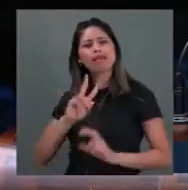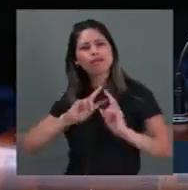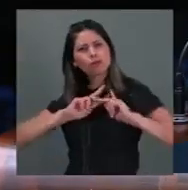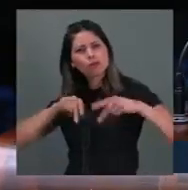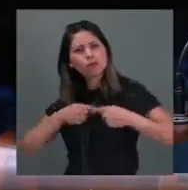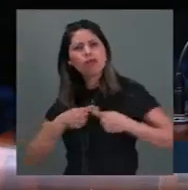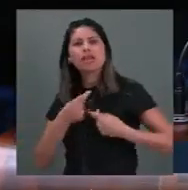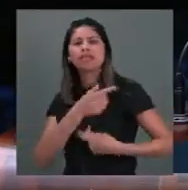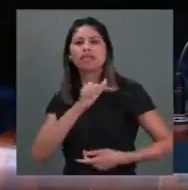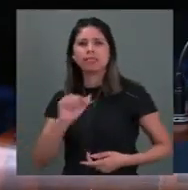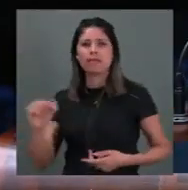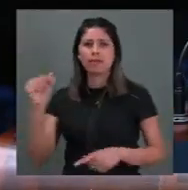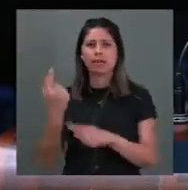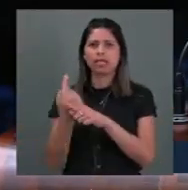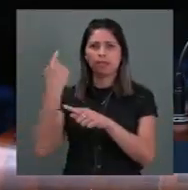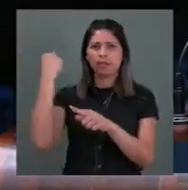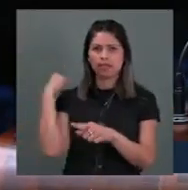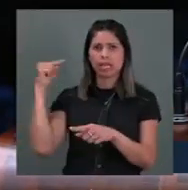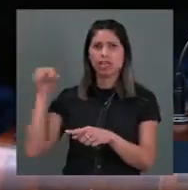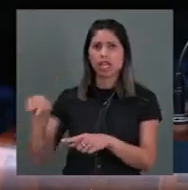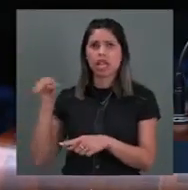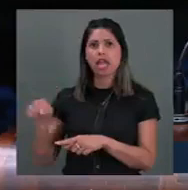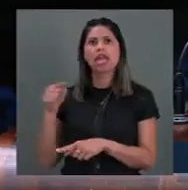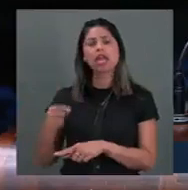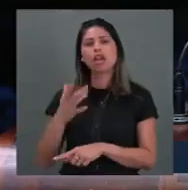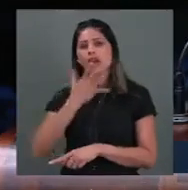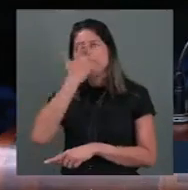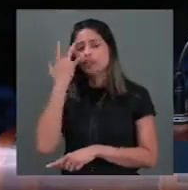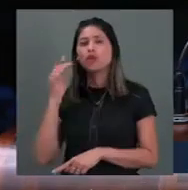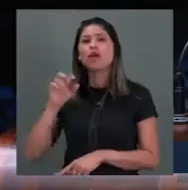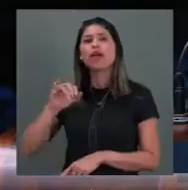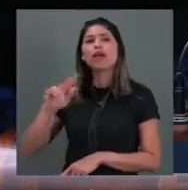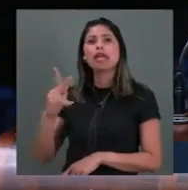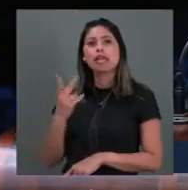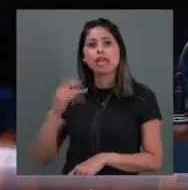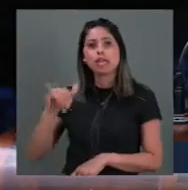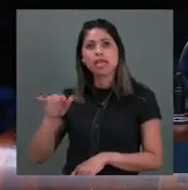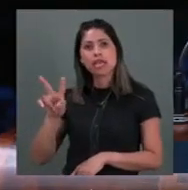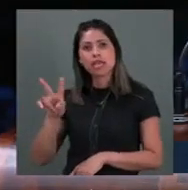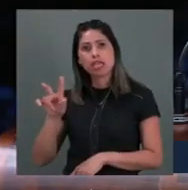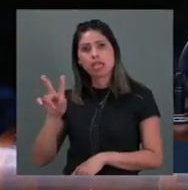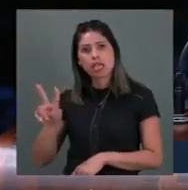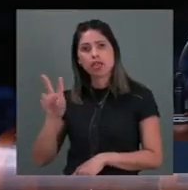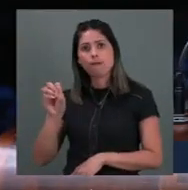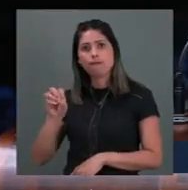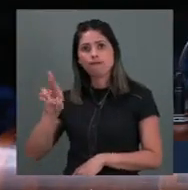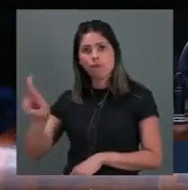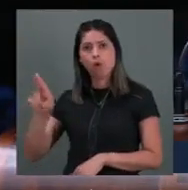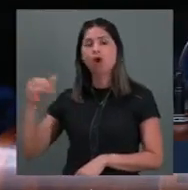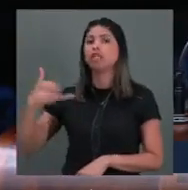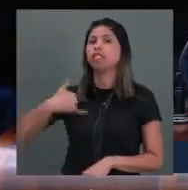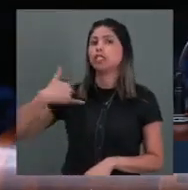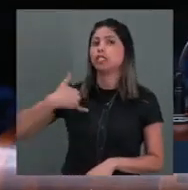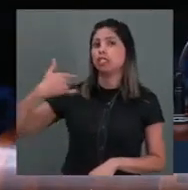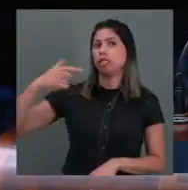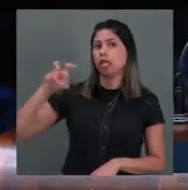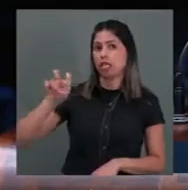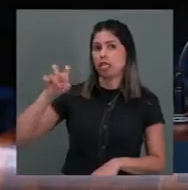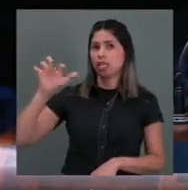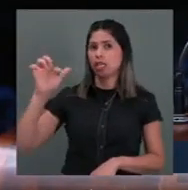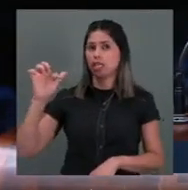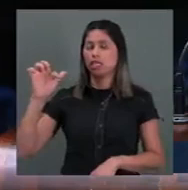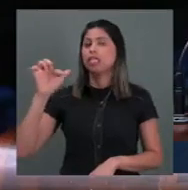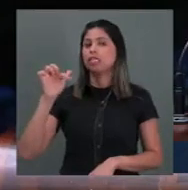passada do Constituinte de 88, Ivo Leque, tinha 75 anos. Ele presidiu a Subcomissão de